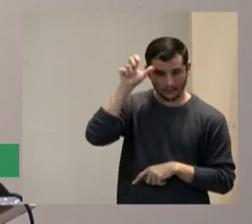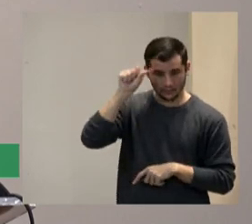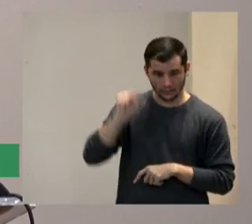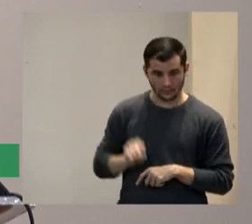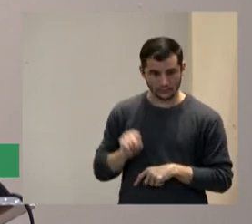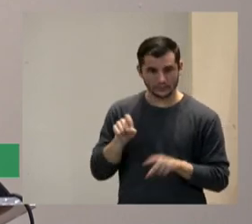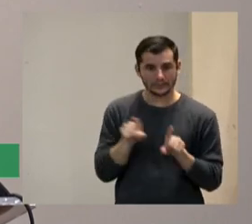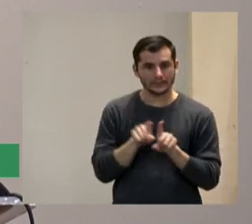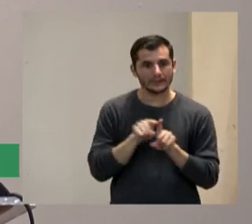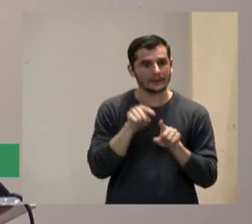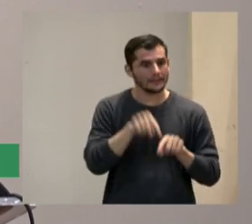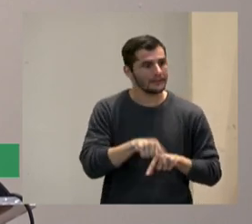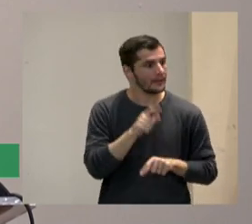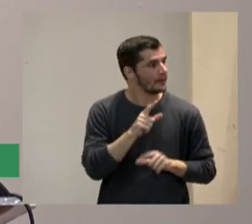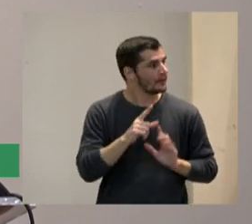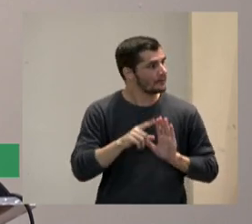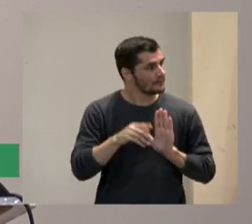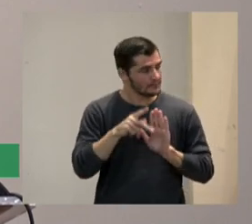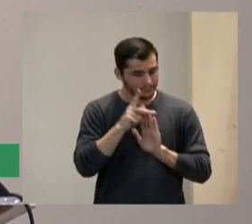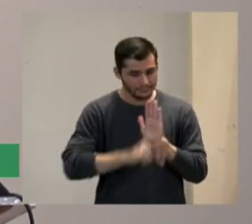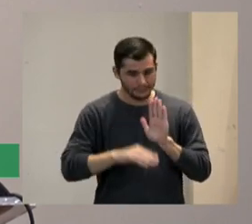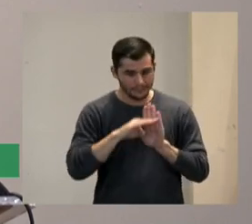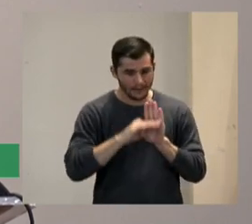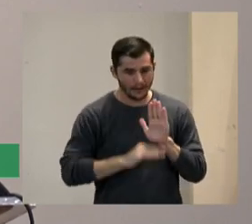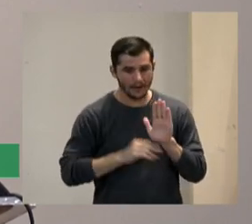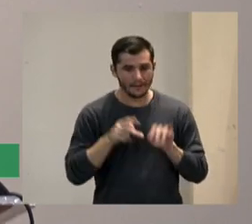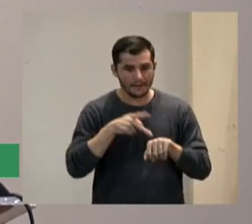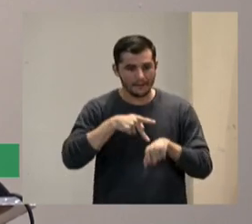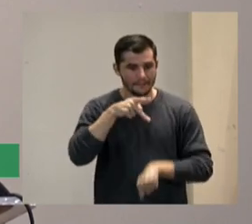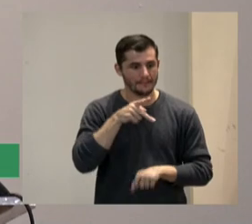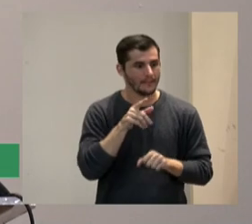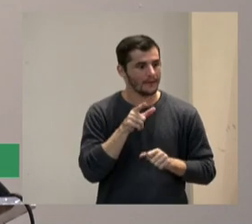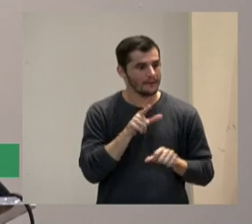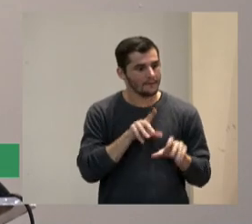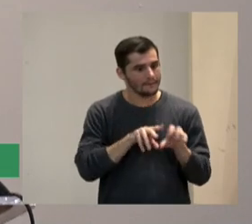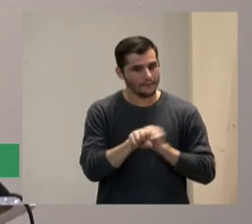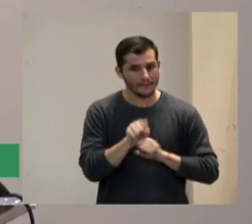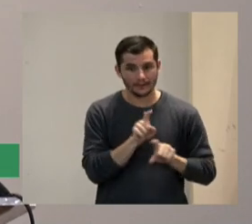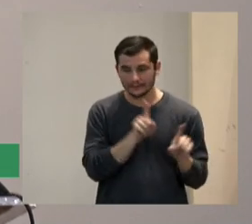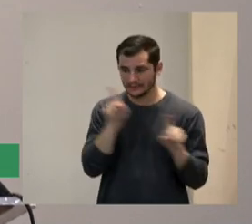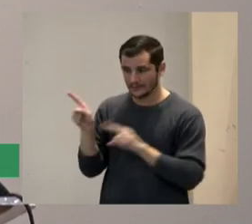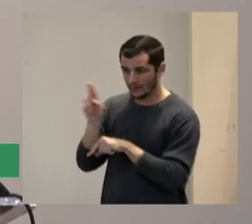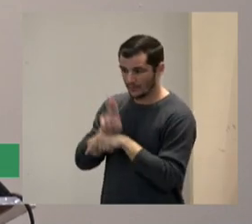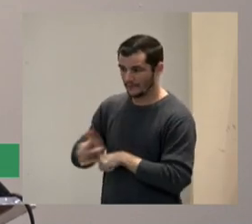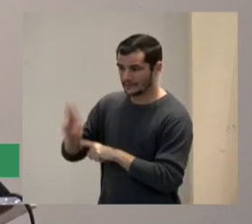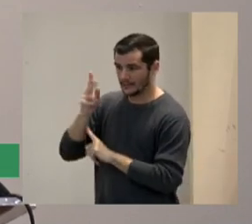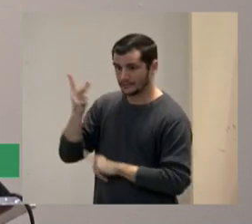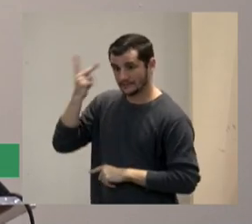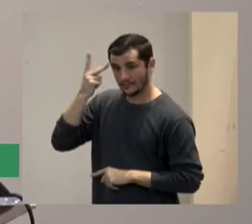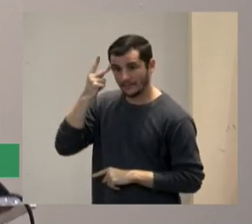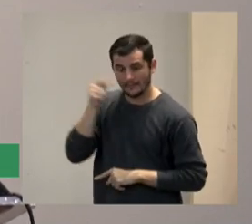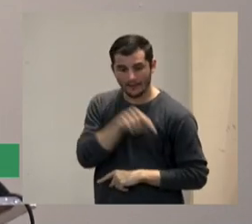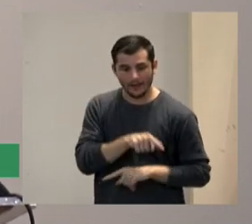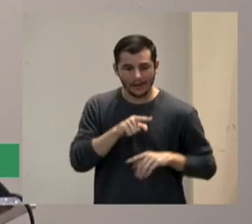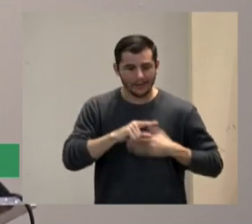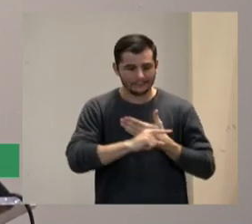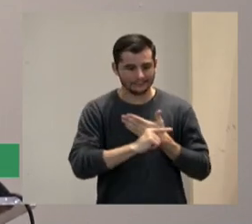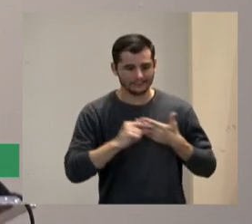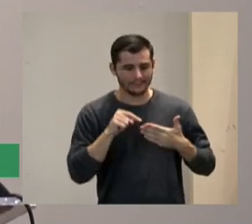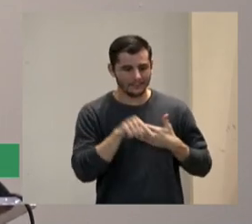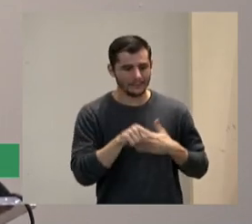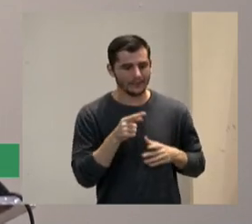-graduação em educação da Universidade do Estado de São Paulo é autor do artigo a escola